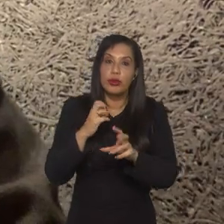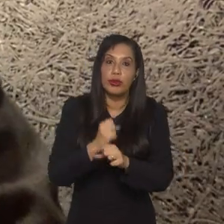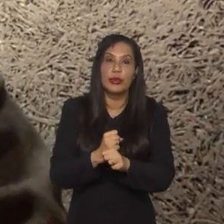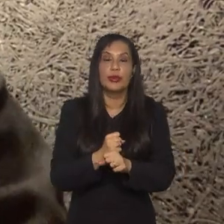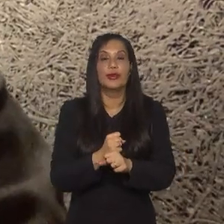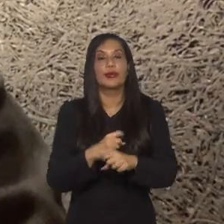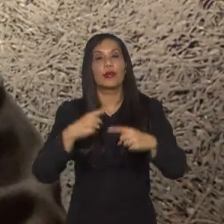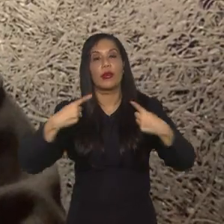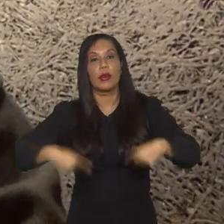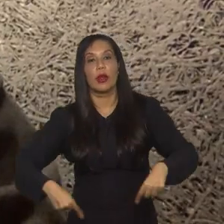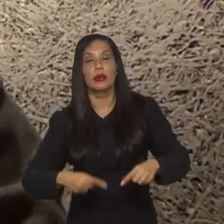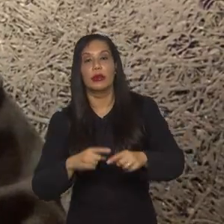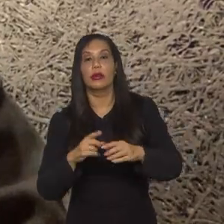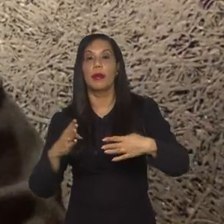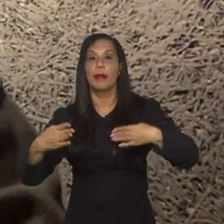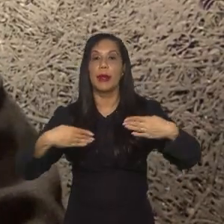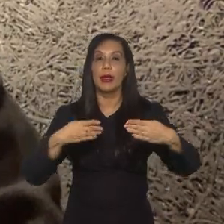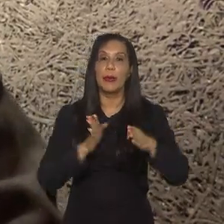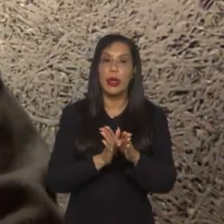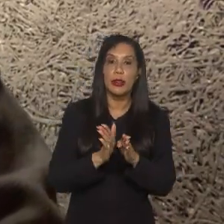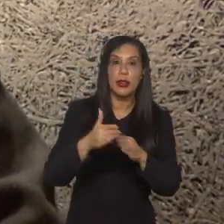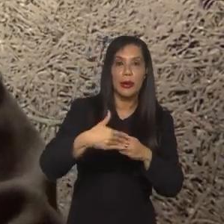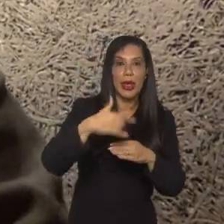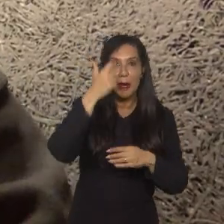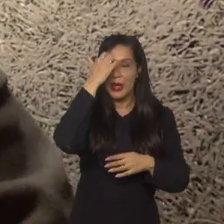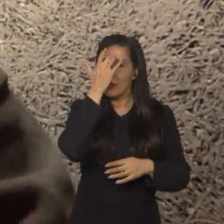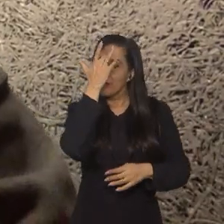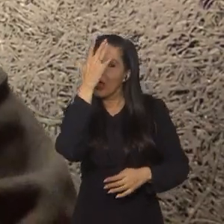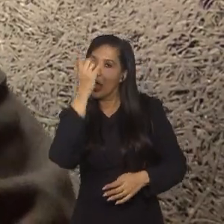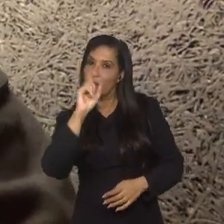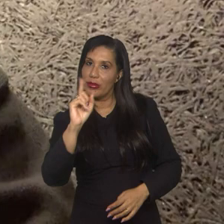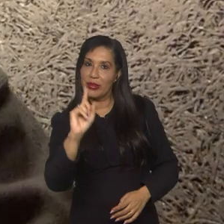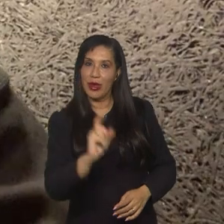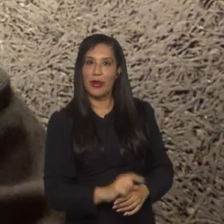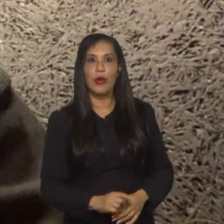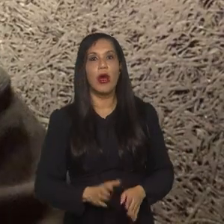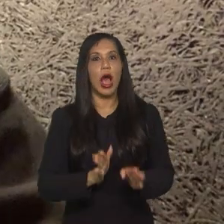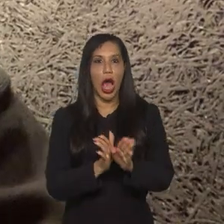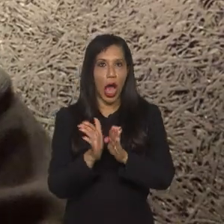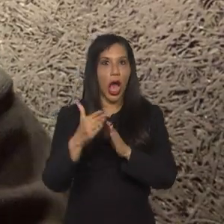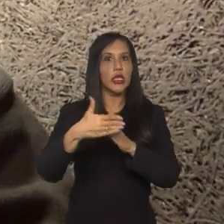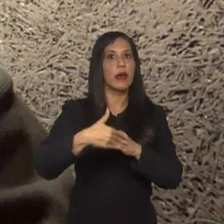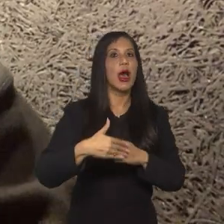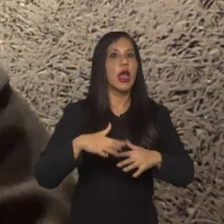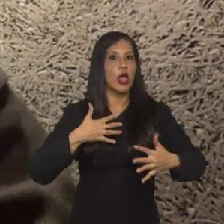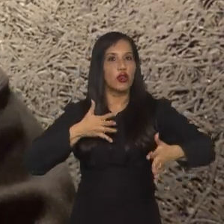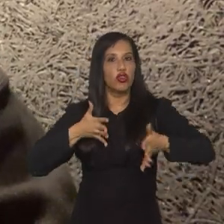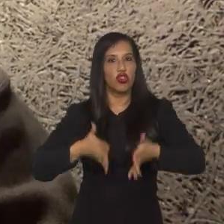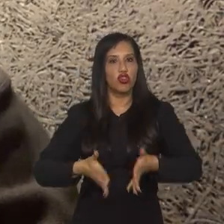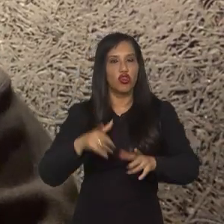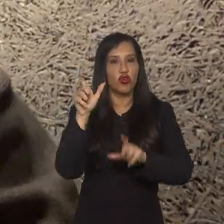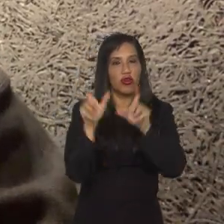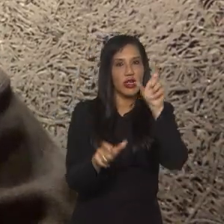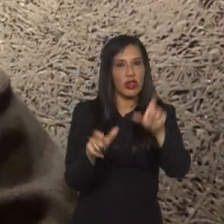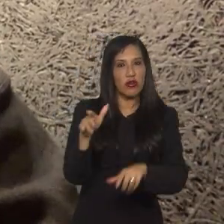Panamá e Jamaica, não vão ser jogos tão simples quanto aparenta, não. A Jamaica tem muitas jogadoras que estão atuando,